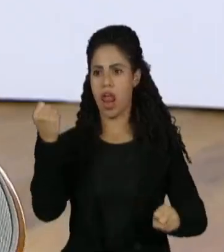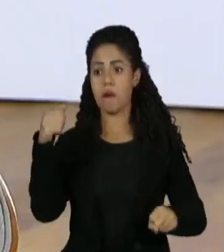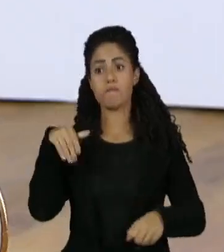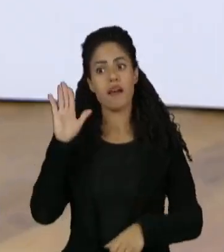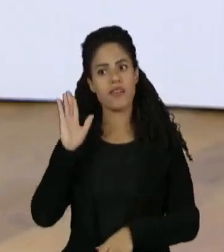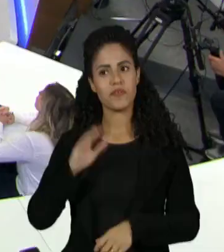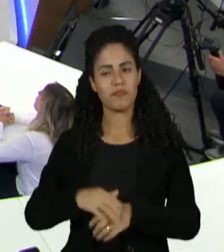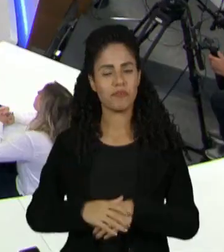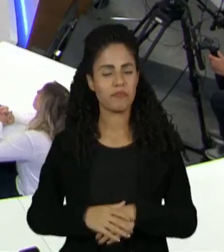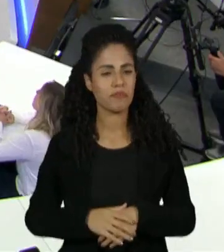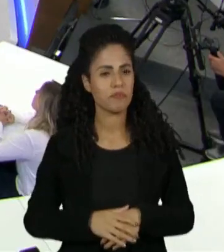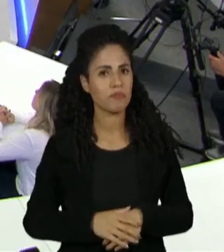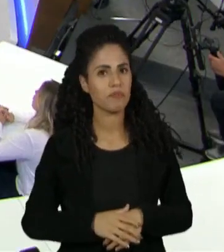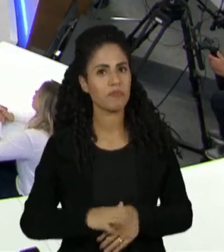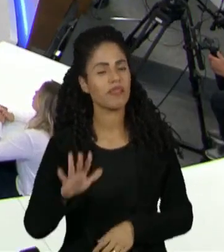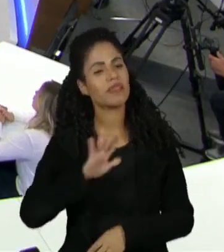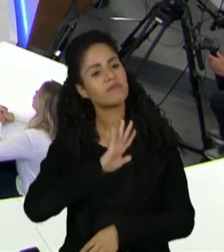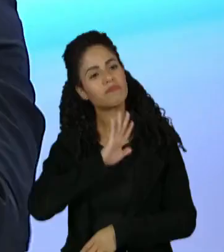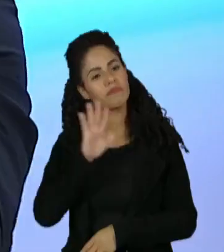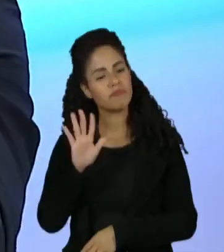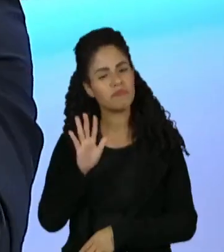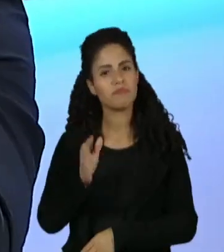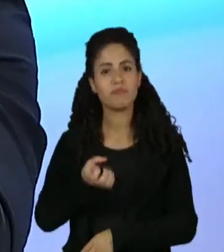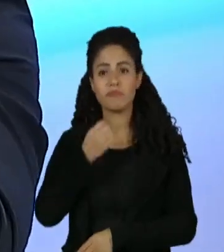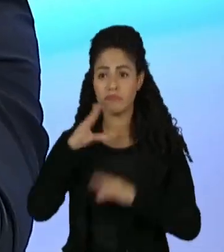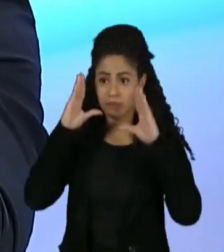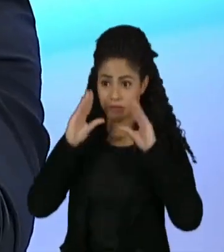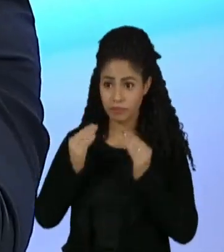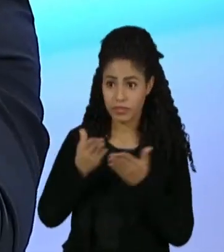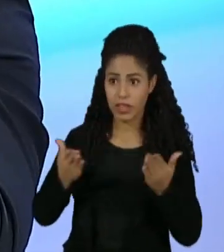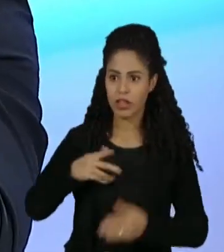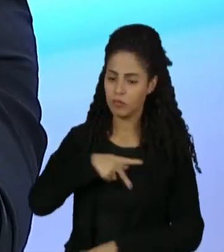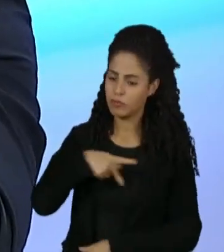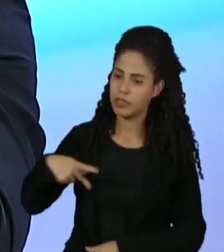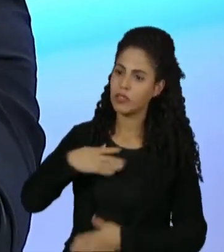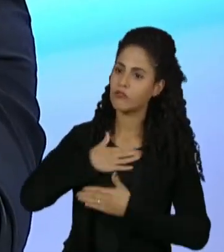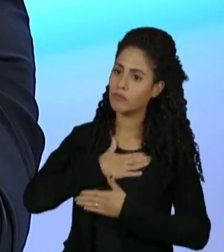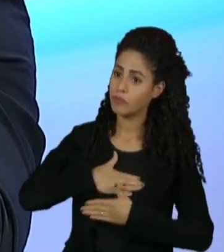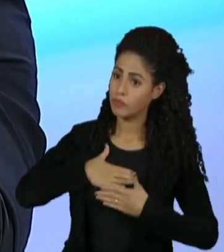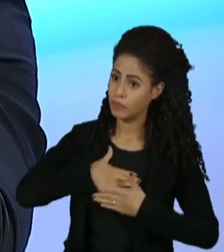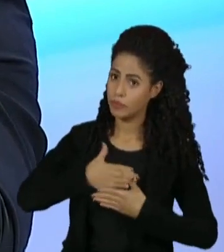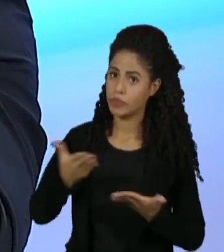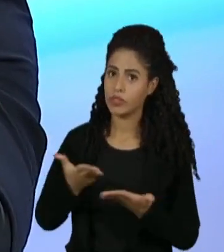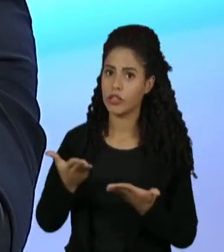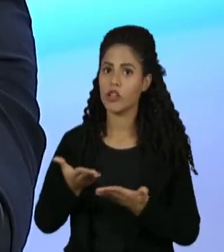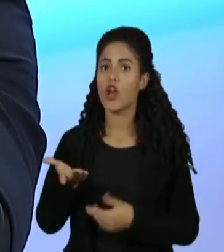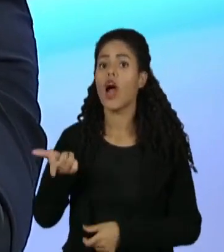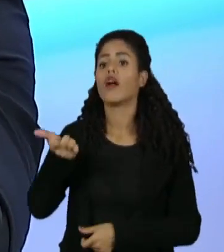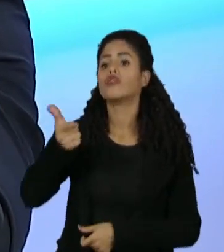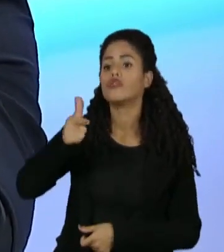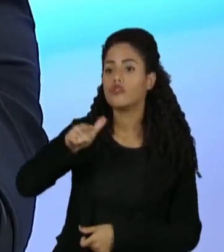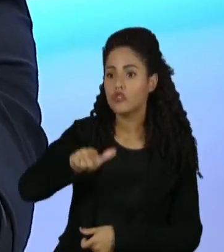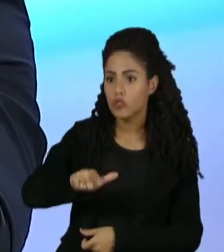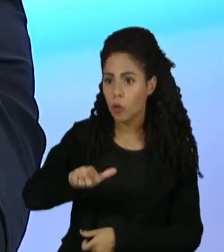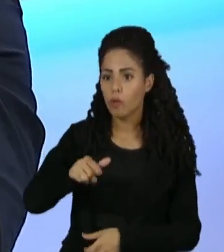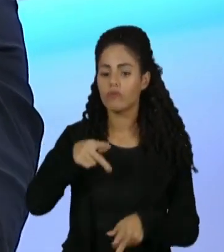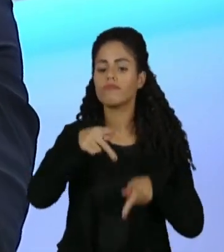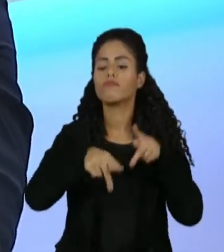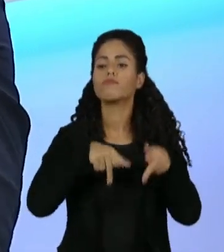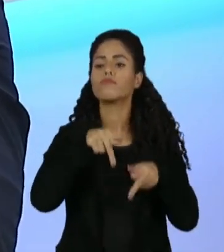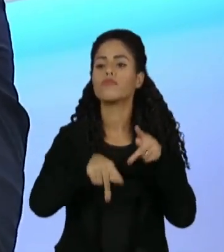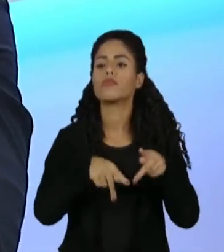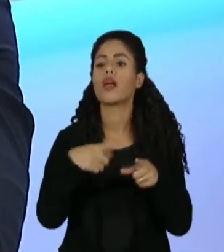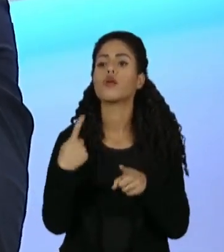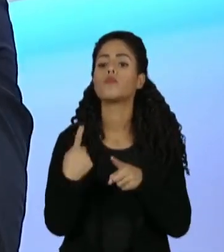Boa noite, presidente. Vera, todos e todas que acompanham a gente. Presidente, um prazer. Eu vou puxar mais uma vez essa questão da popularidade,